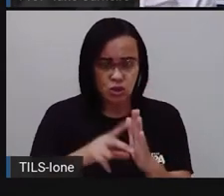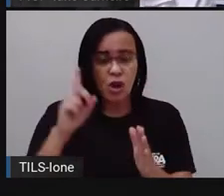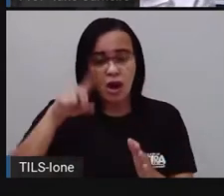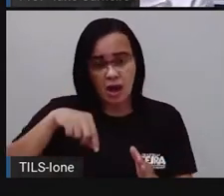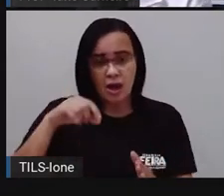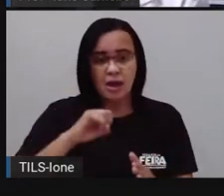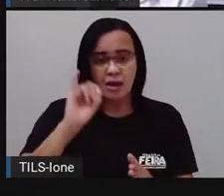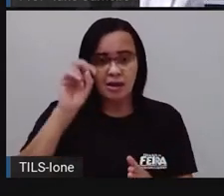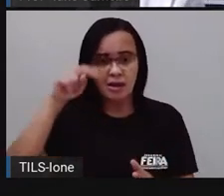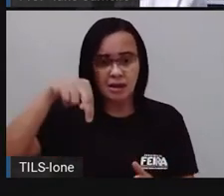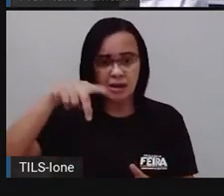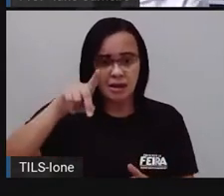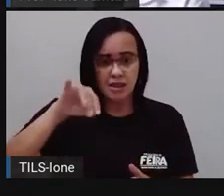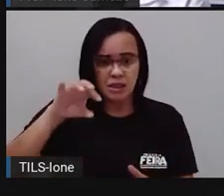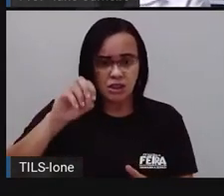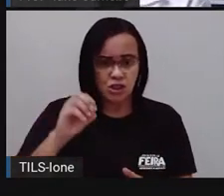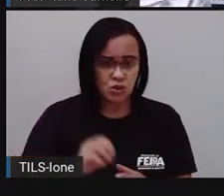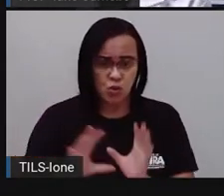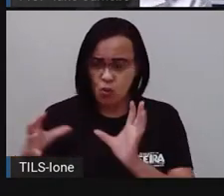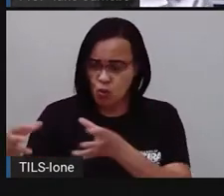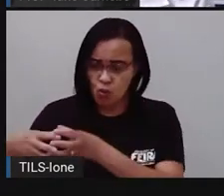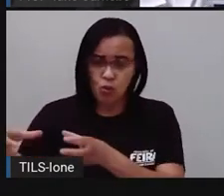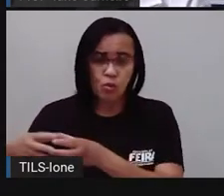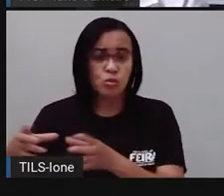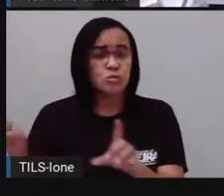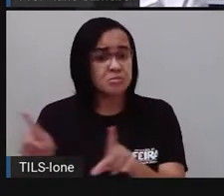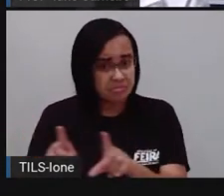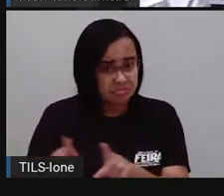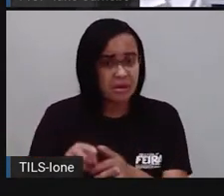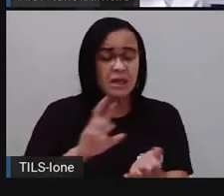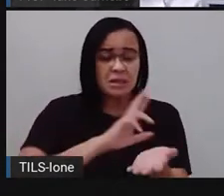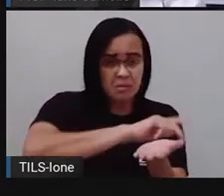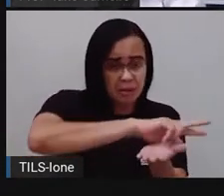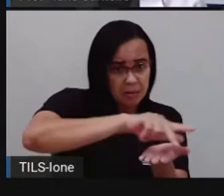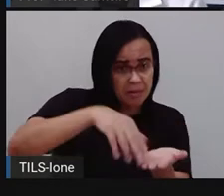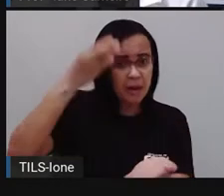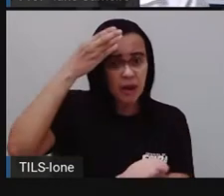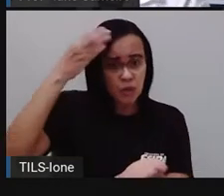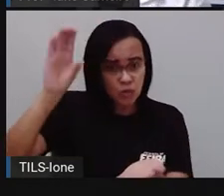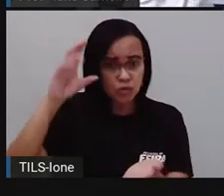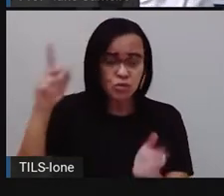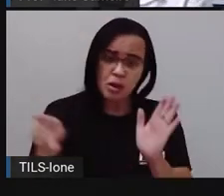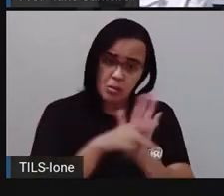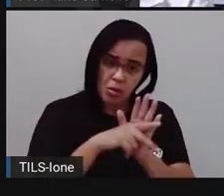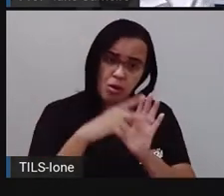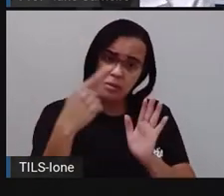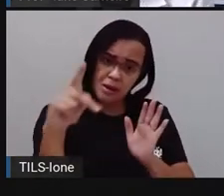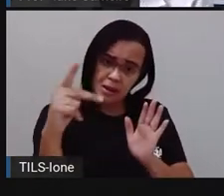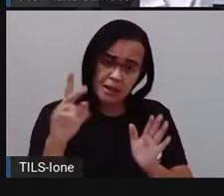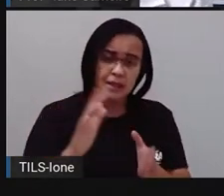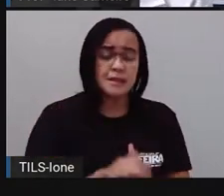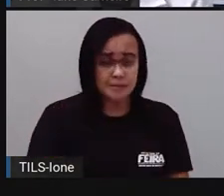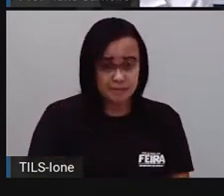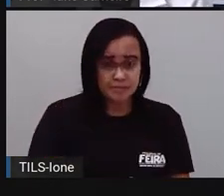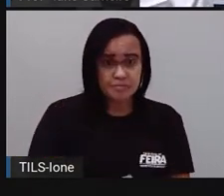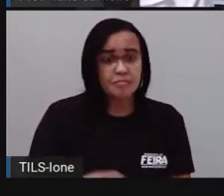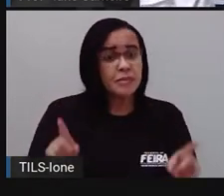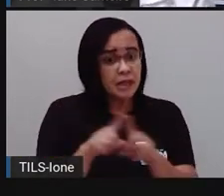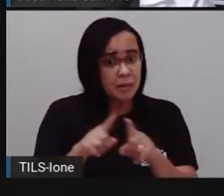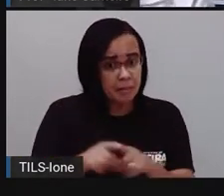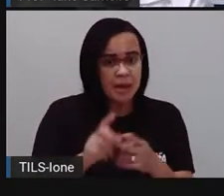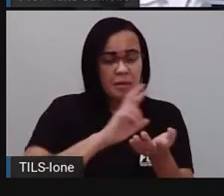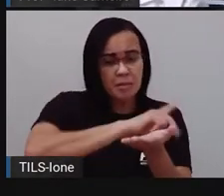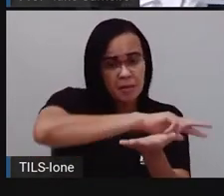né? Cada grupo étnico também tem a sua diversidade cultural. Também tem a diversidade biológica, né? Então,